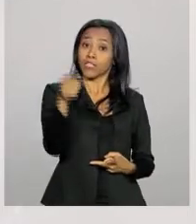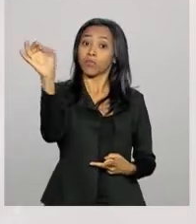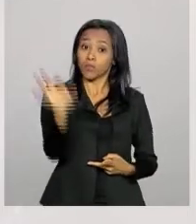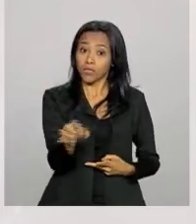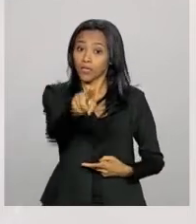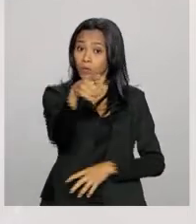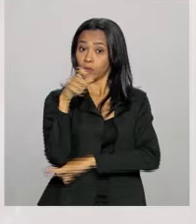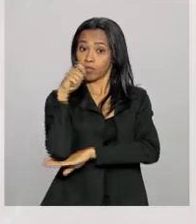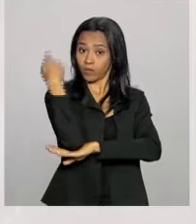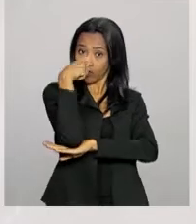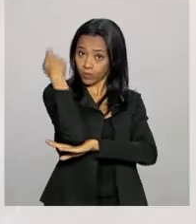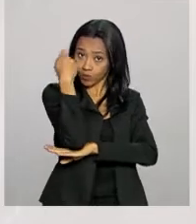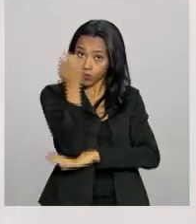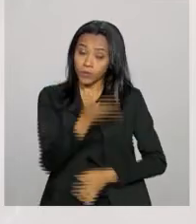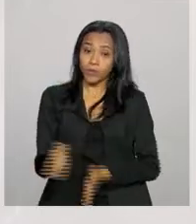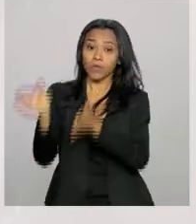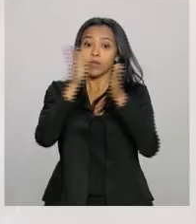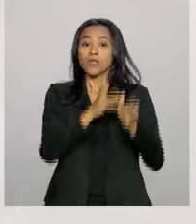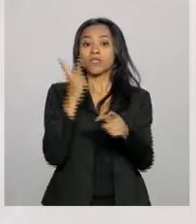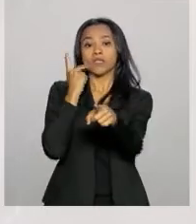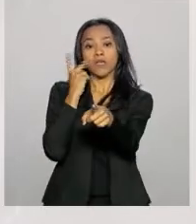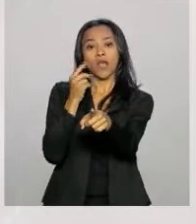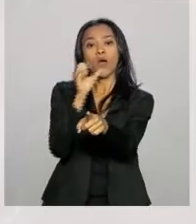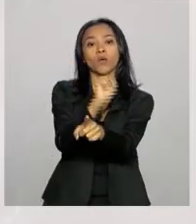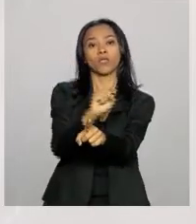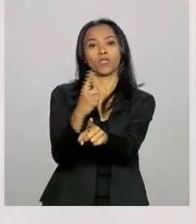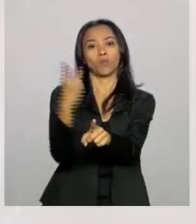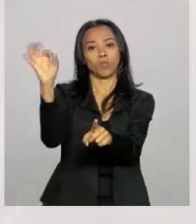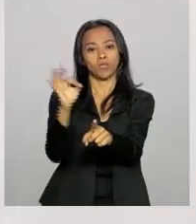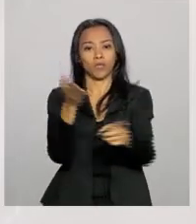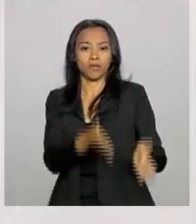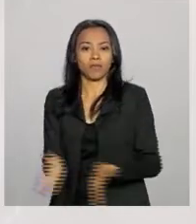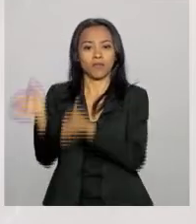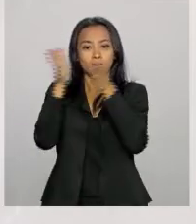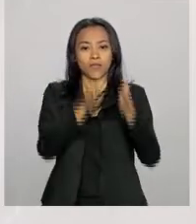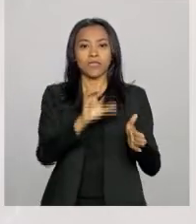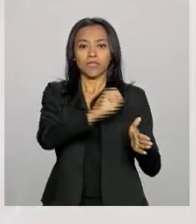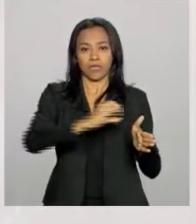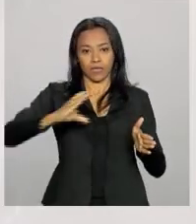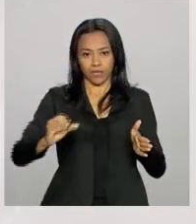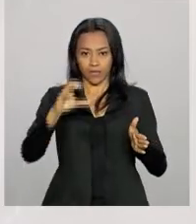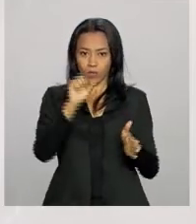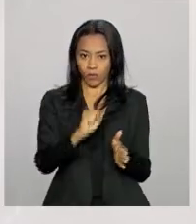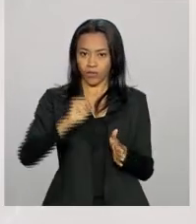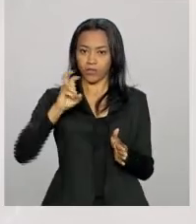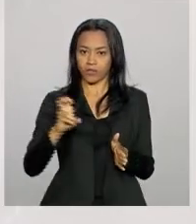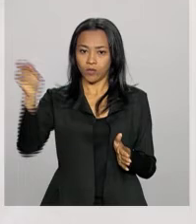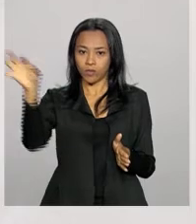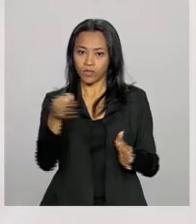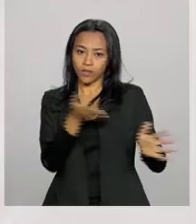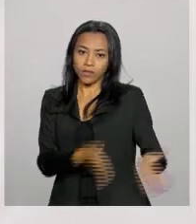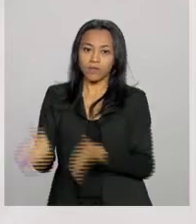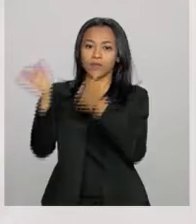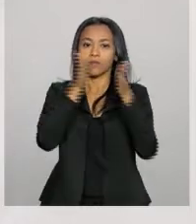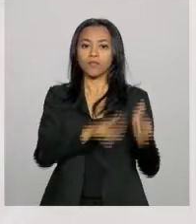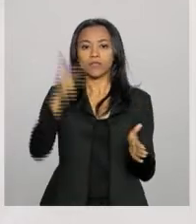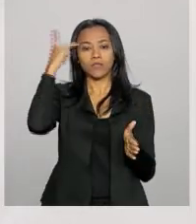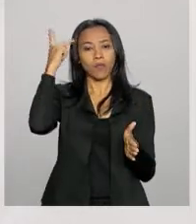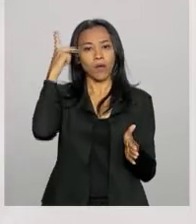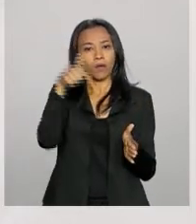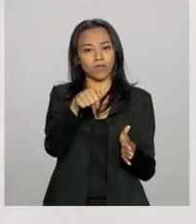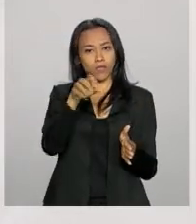o Rio Grande do Sul. Ceará, 81%. Santa Catarina, 85%. São Paulo,